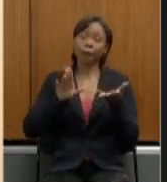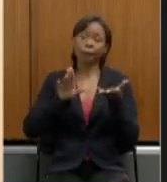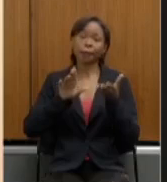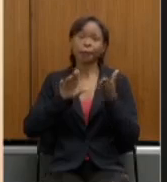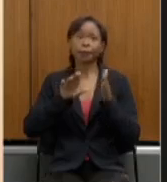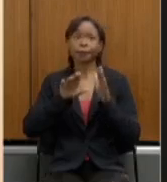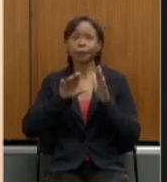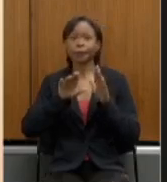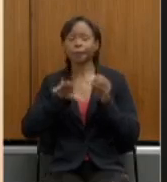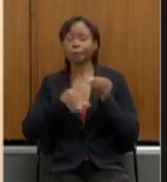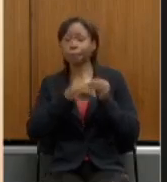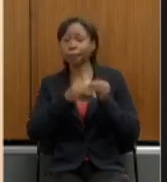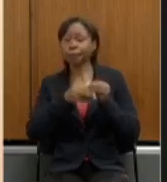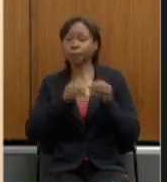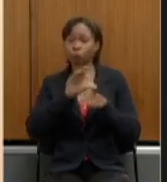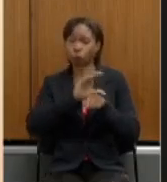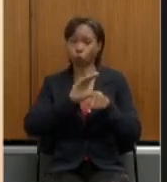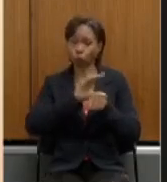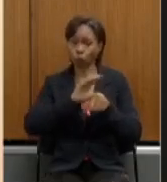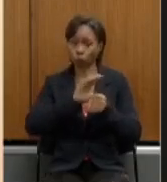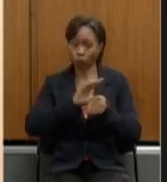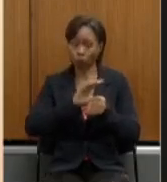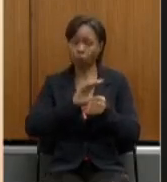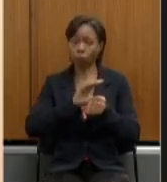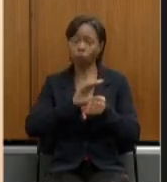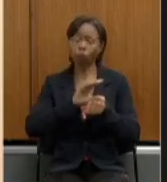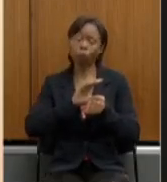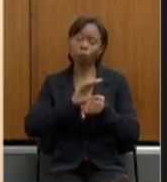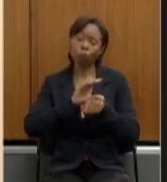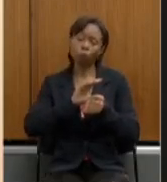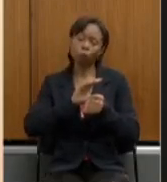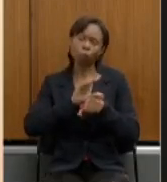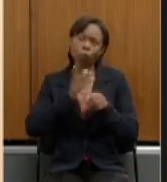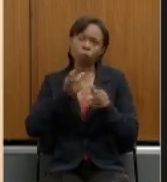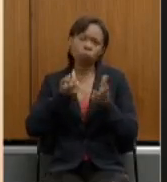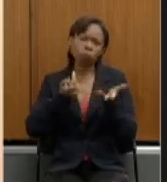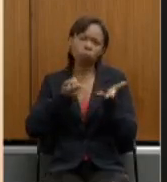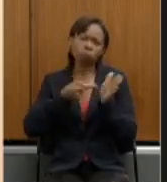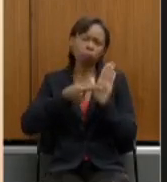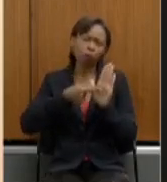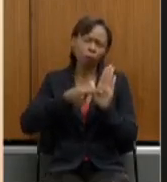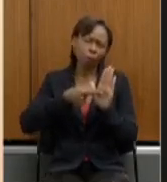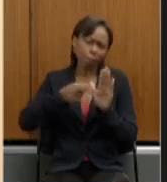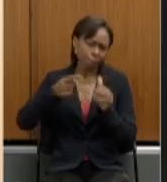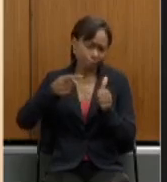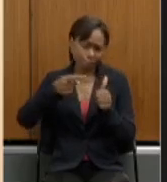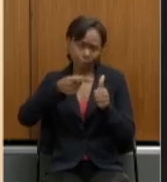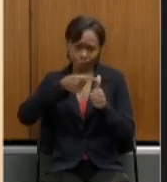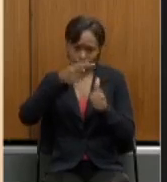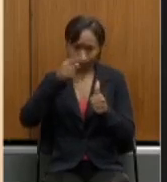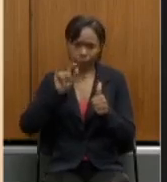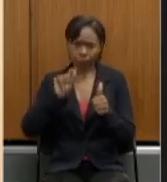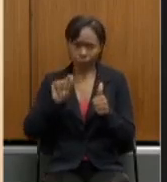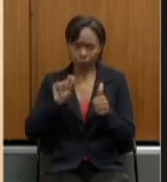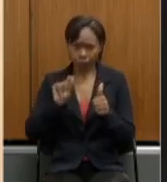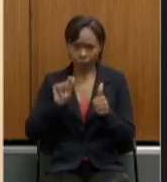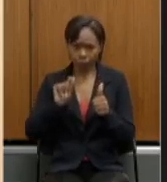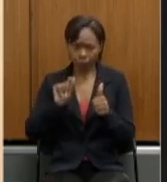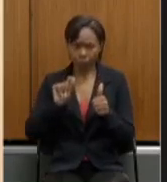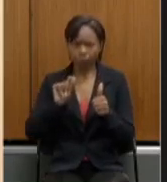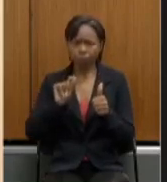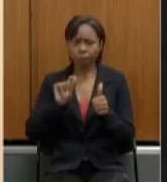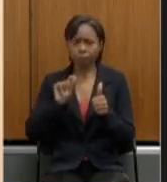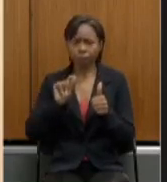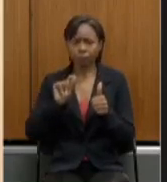colocou a doutora Cristiane ela estabeleceu primeiro que de um modo